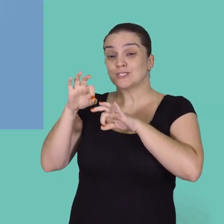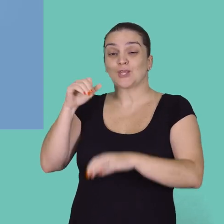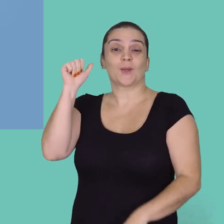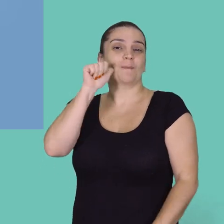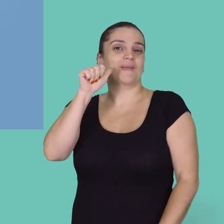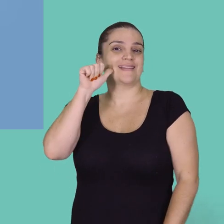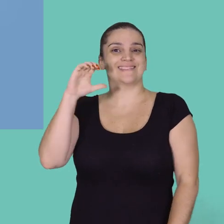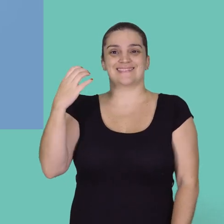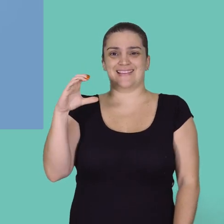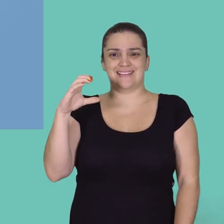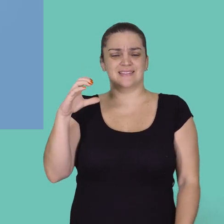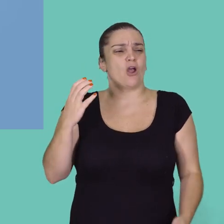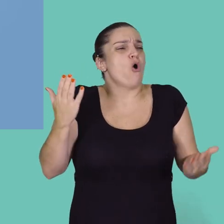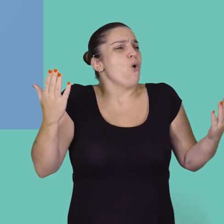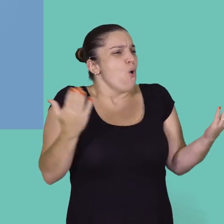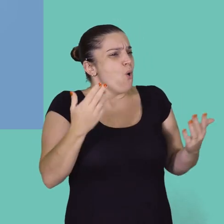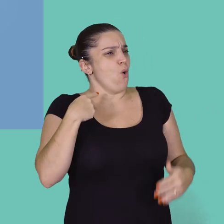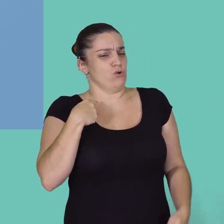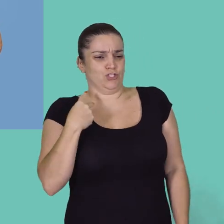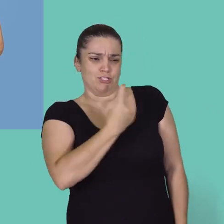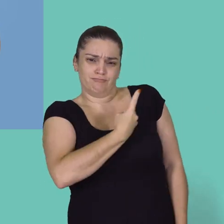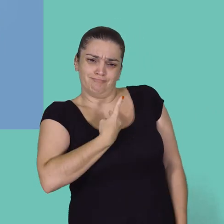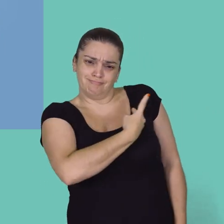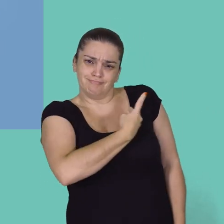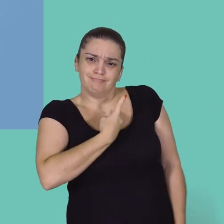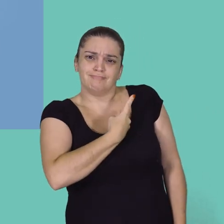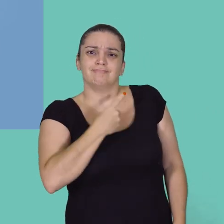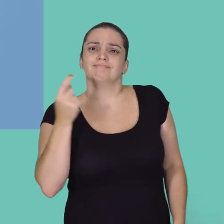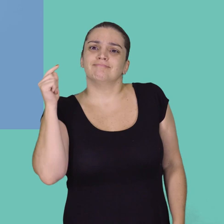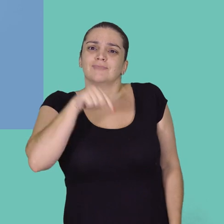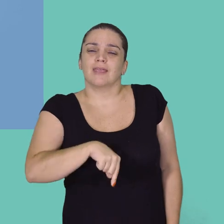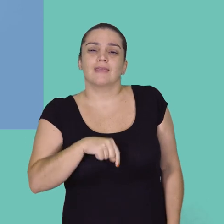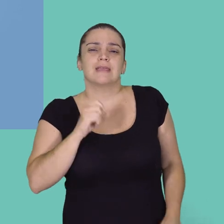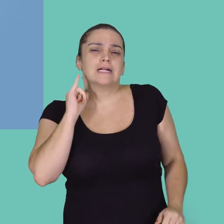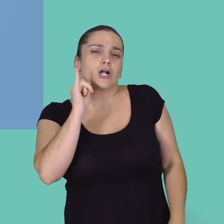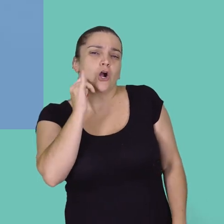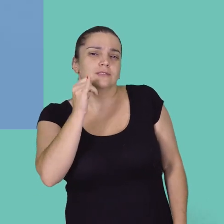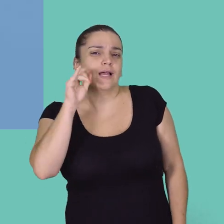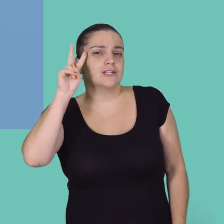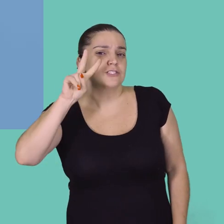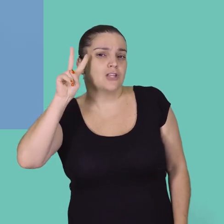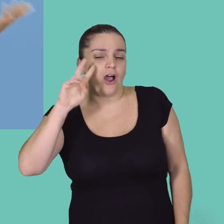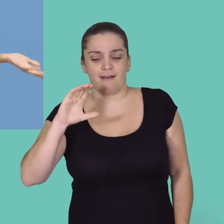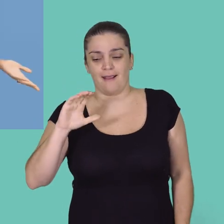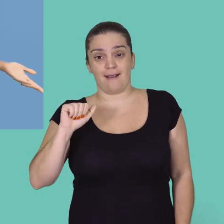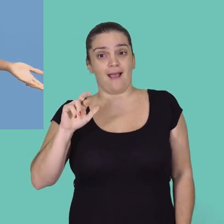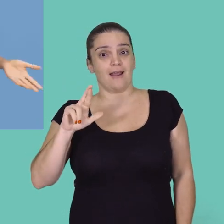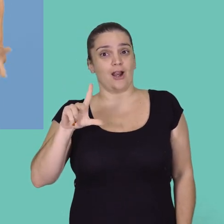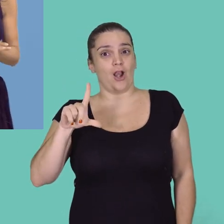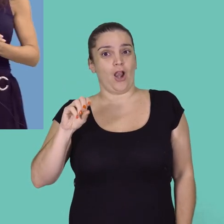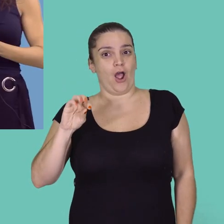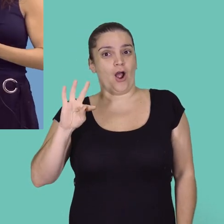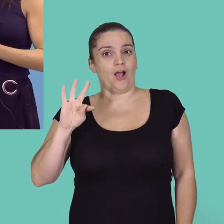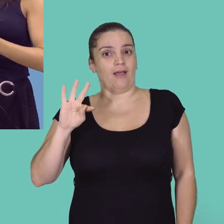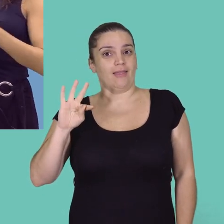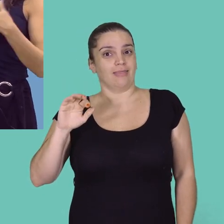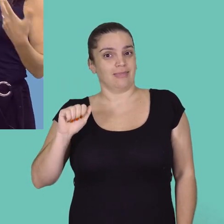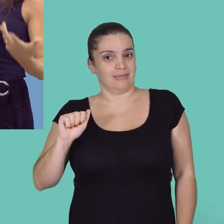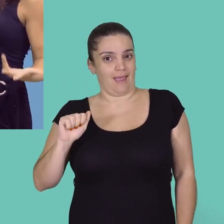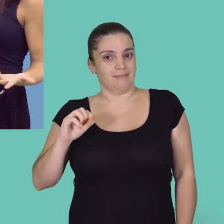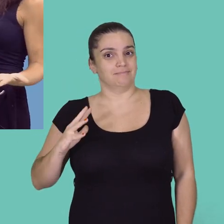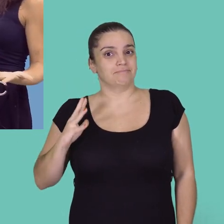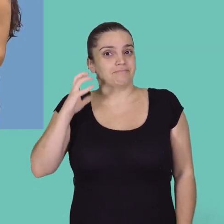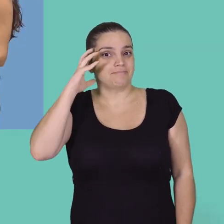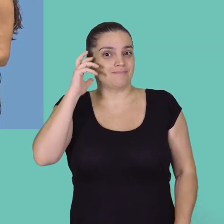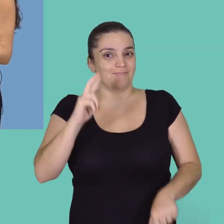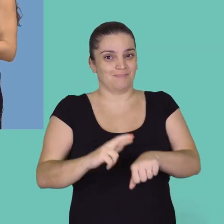na Ciência. Hoje a gente está aqui para contar para vocês a história de Carlota. Quem é Carlota? Carlota é uma menina que se torna